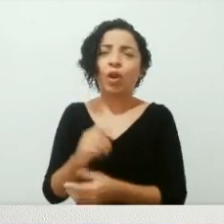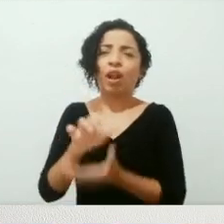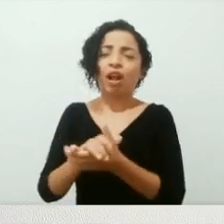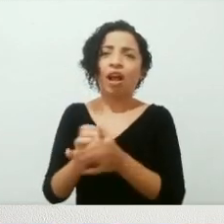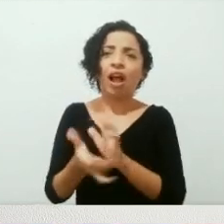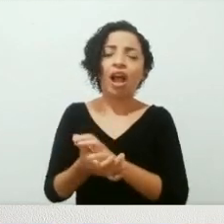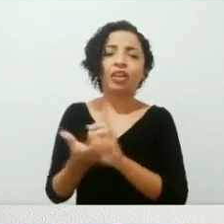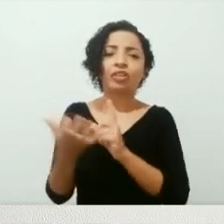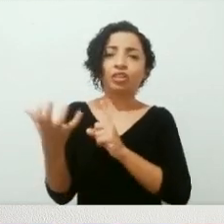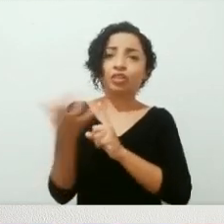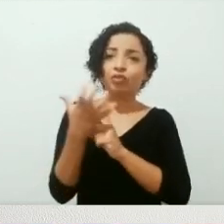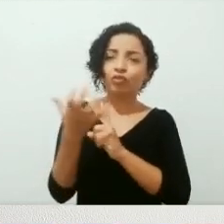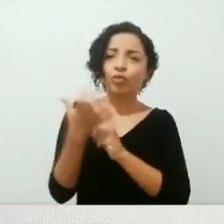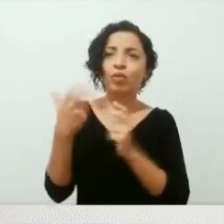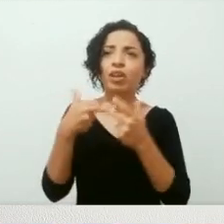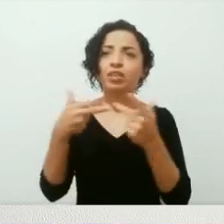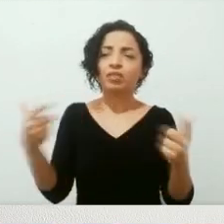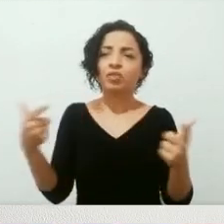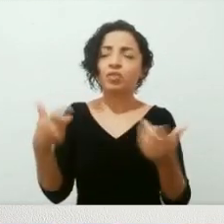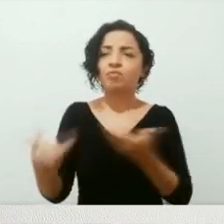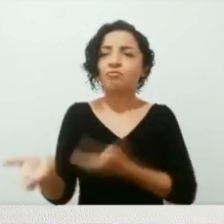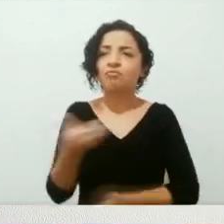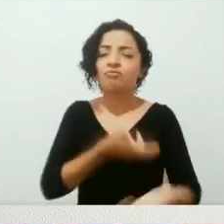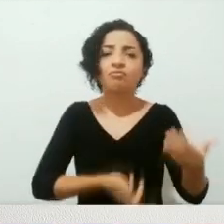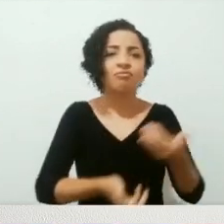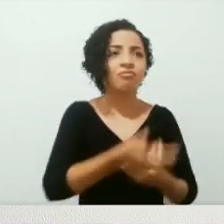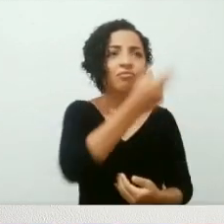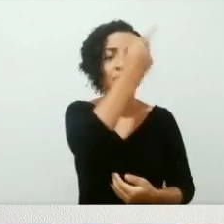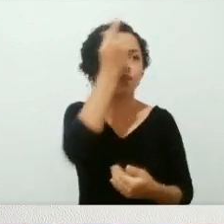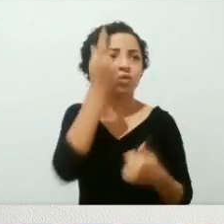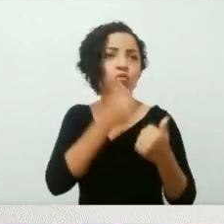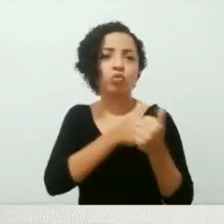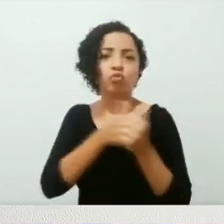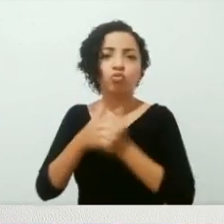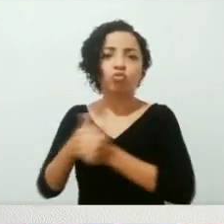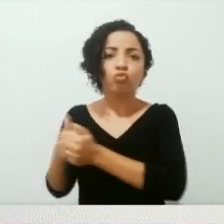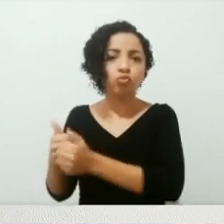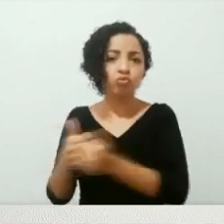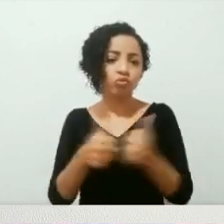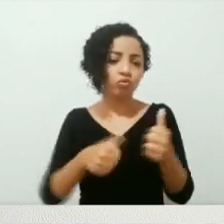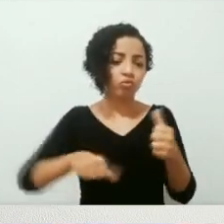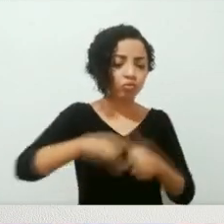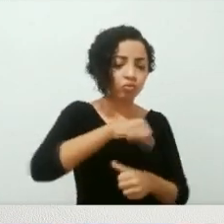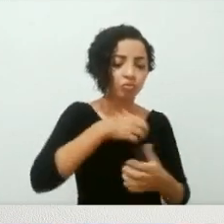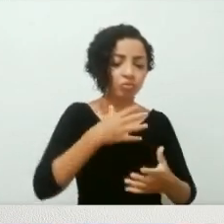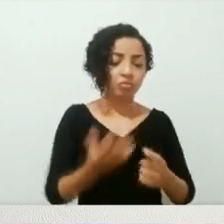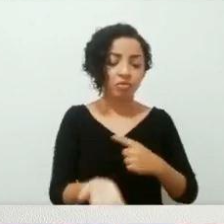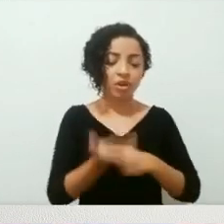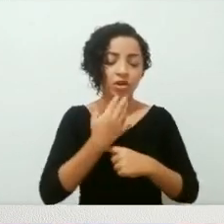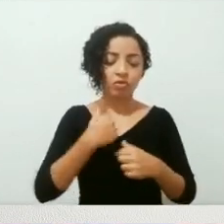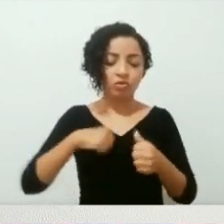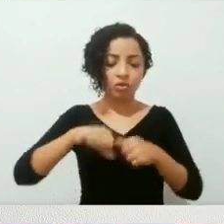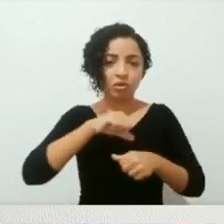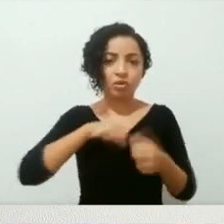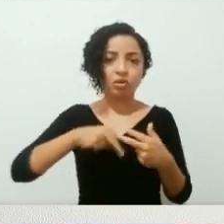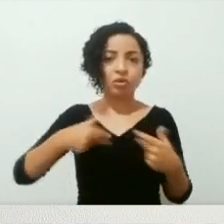a arte, as influências, as relações pessoais, pessoas que estiveram com ela, transformando ela nessa escritora, que ganhou,